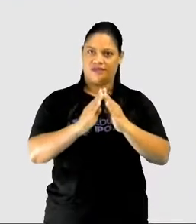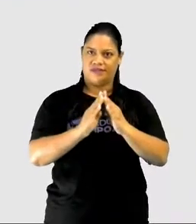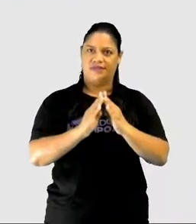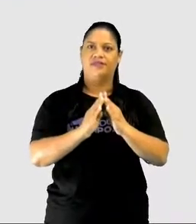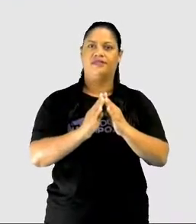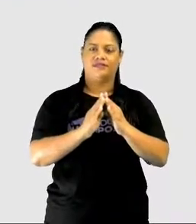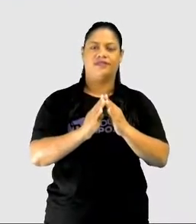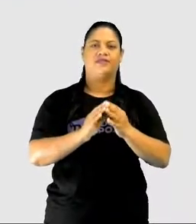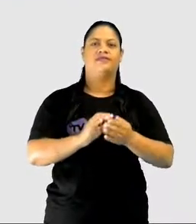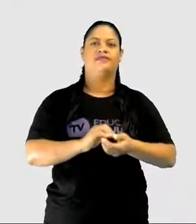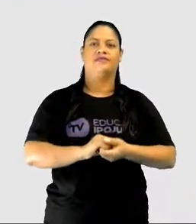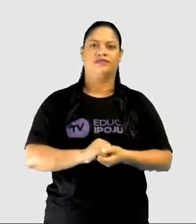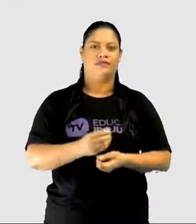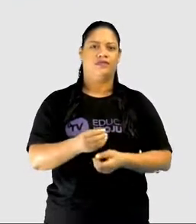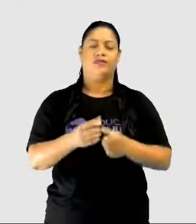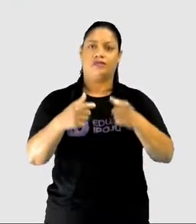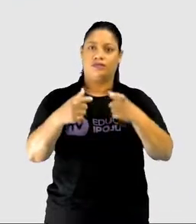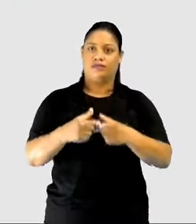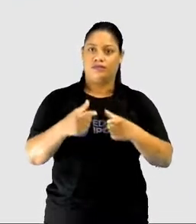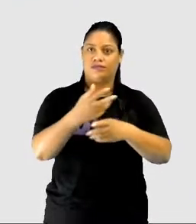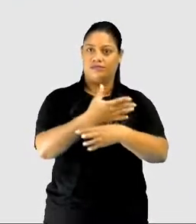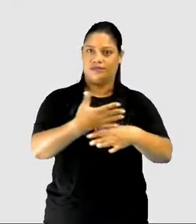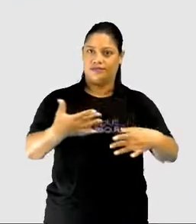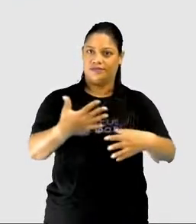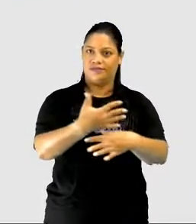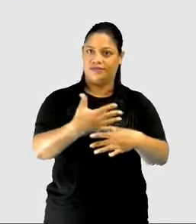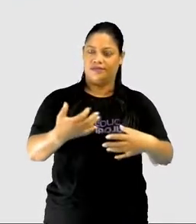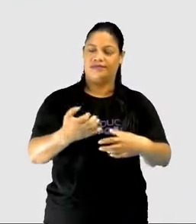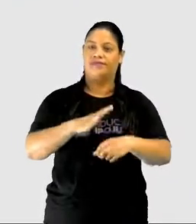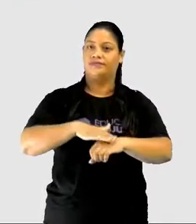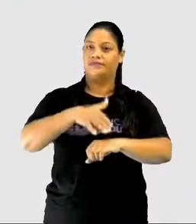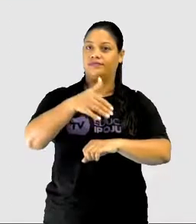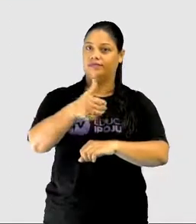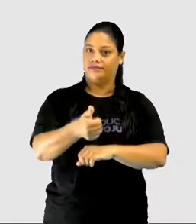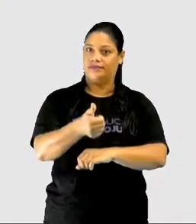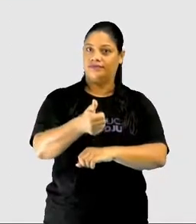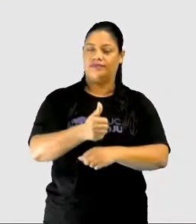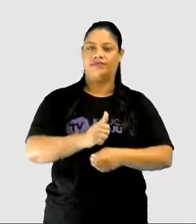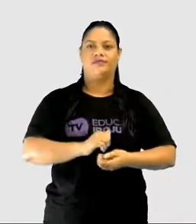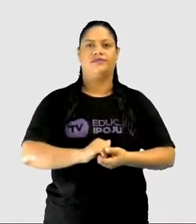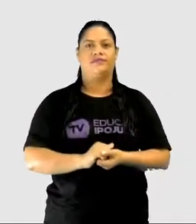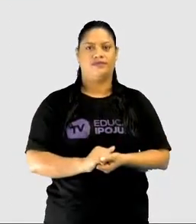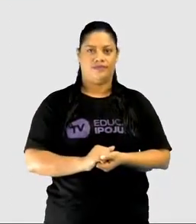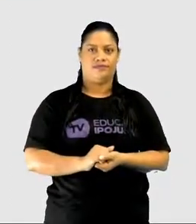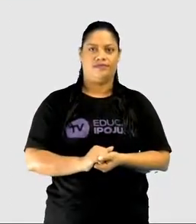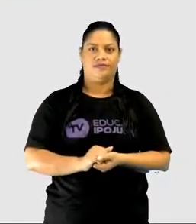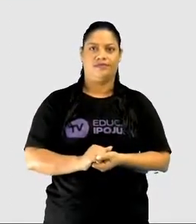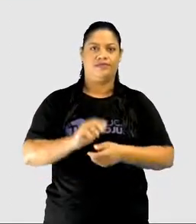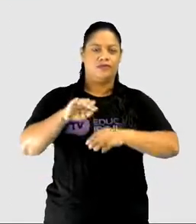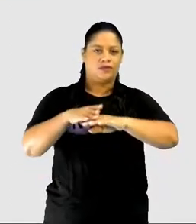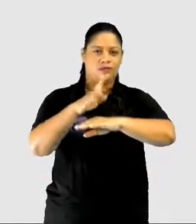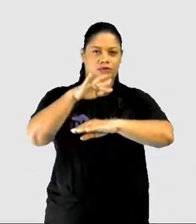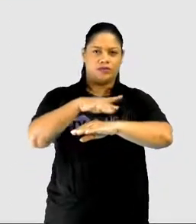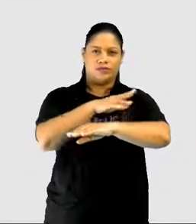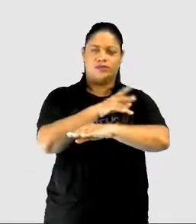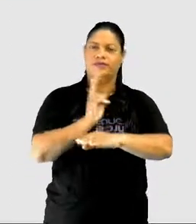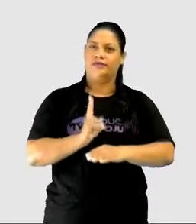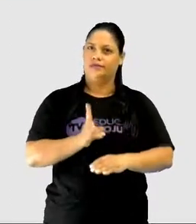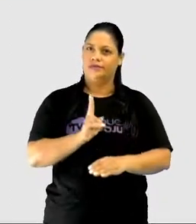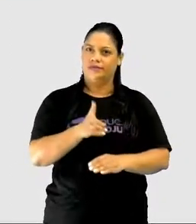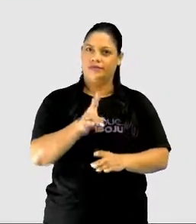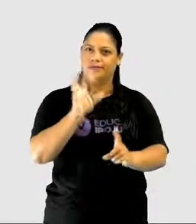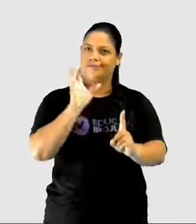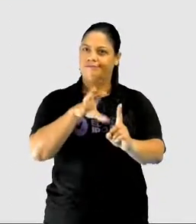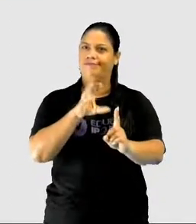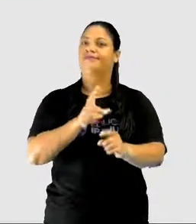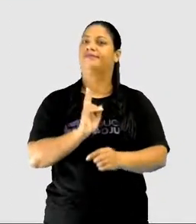estabelecer uma vila, uma cidade, certo? Então, o relevo, ele está influenciando direto nessa situação.